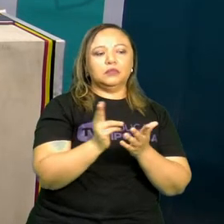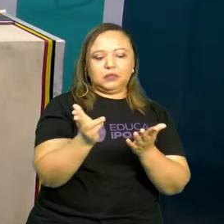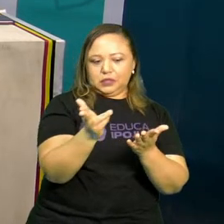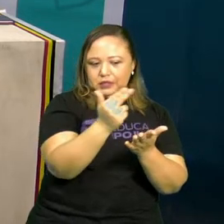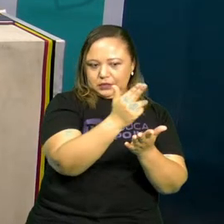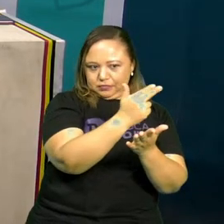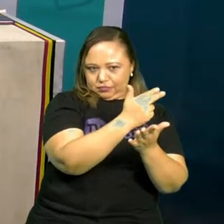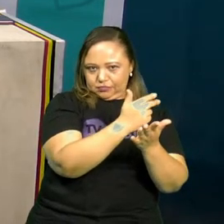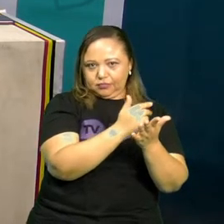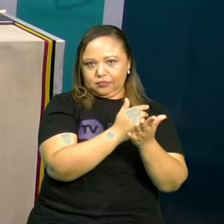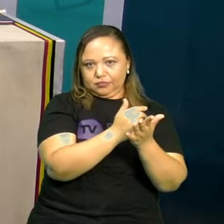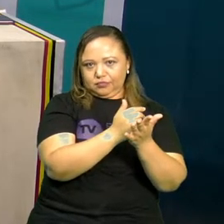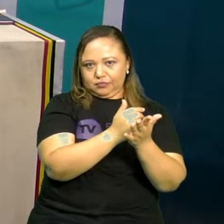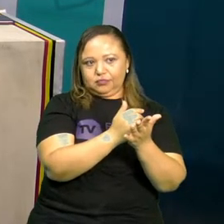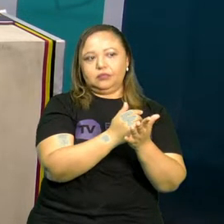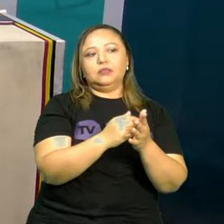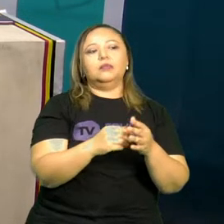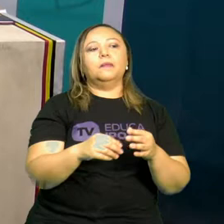florzinha.